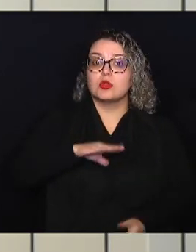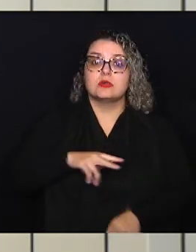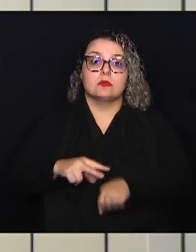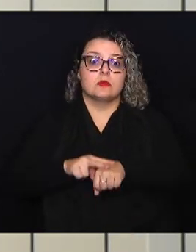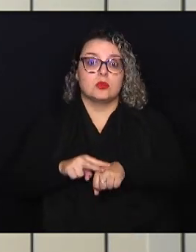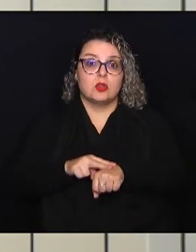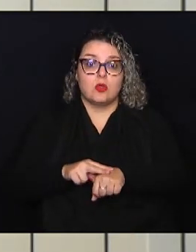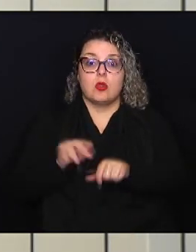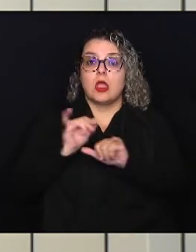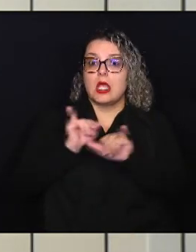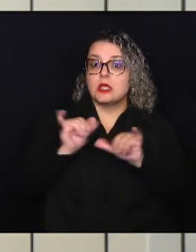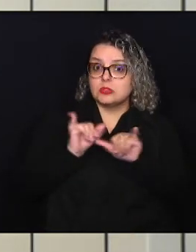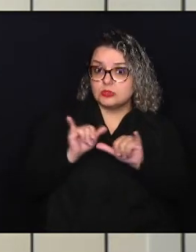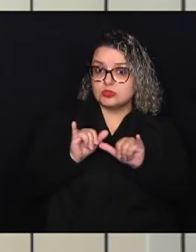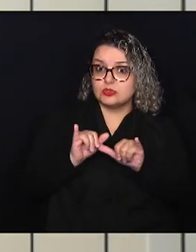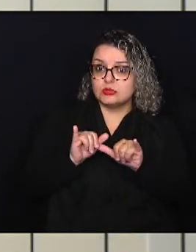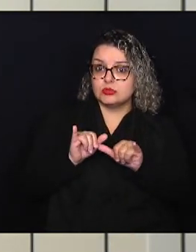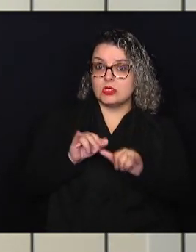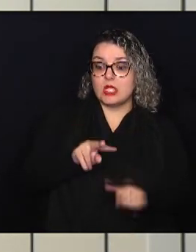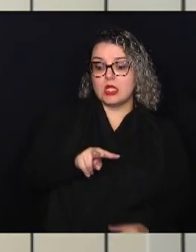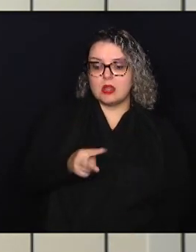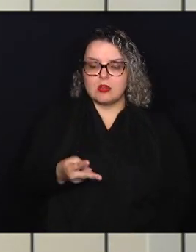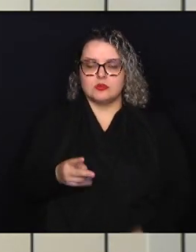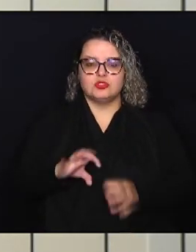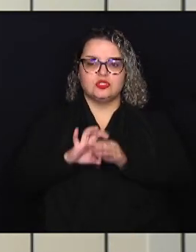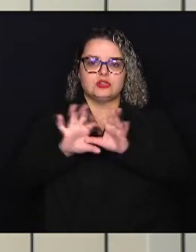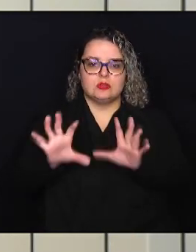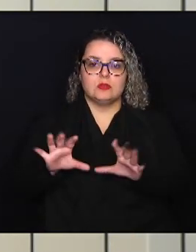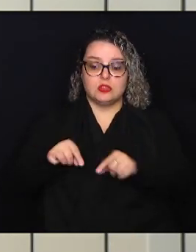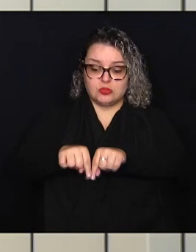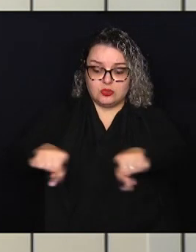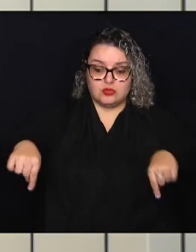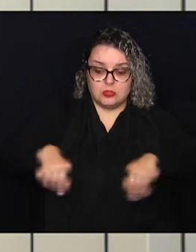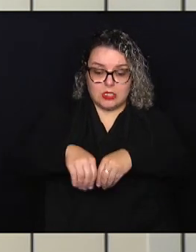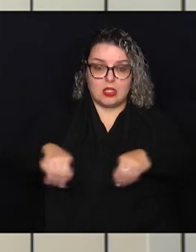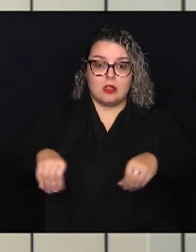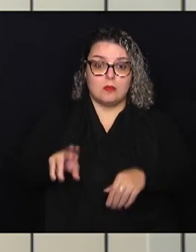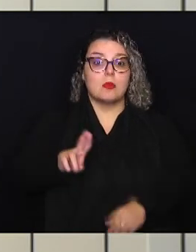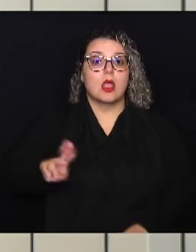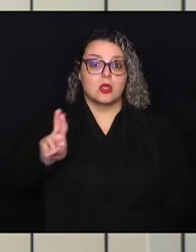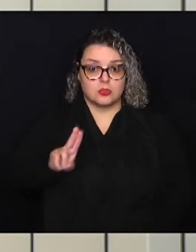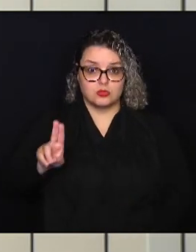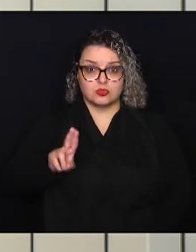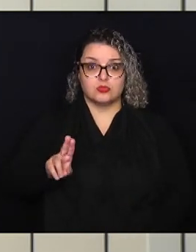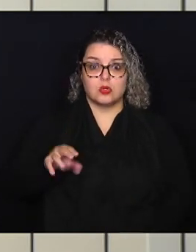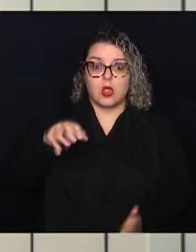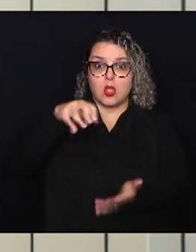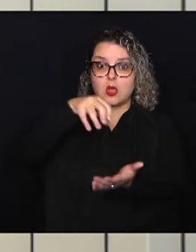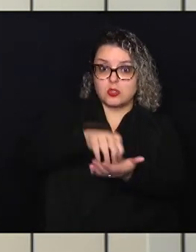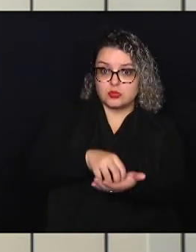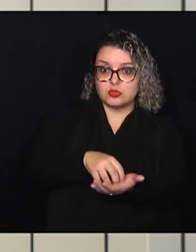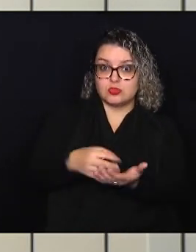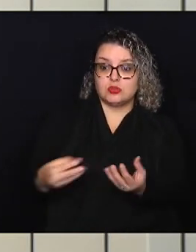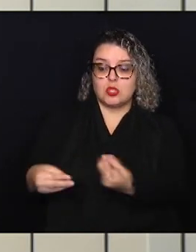anunciou trâmites de liberação de um terreno para a implantação do Centro de Integração Animal aqui no